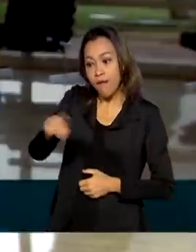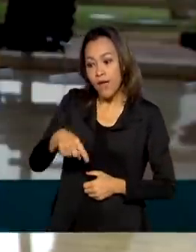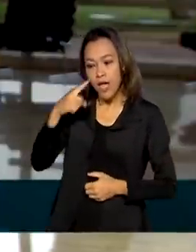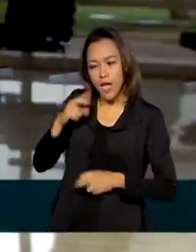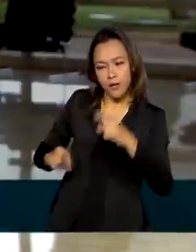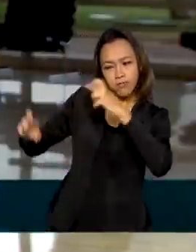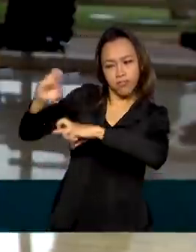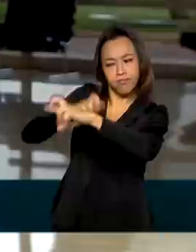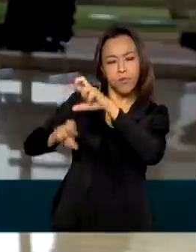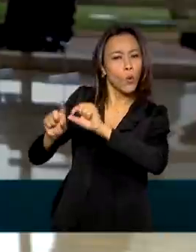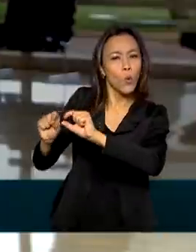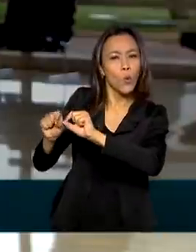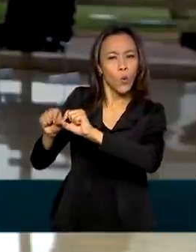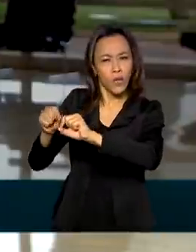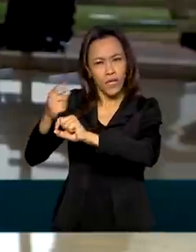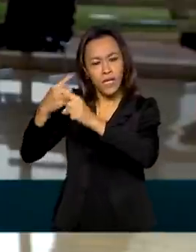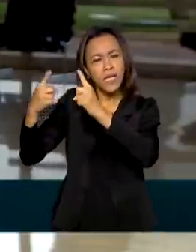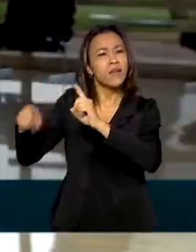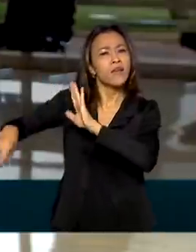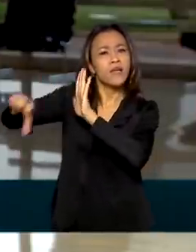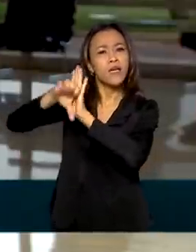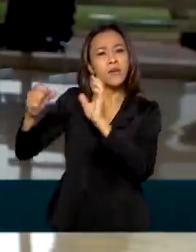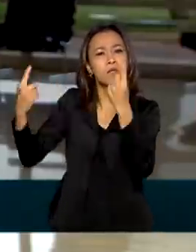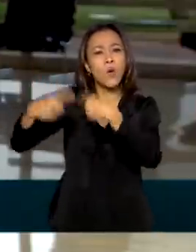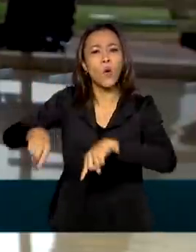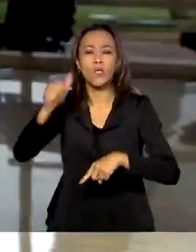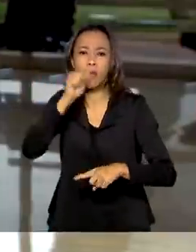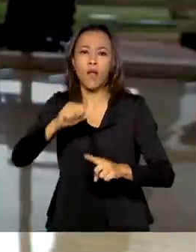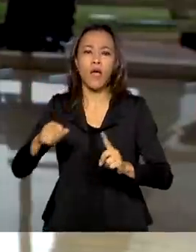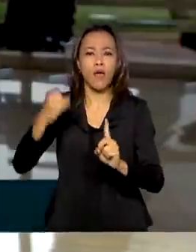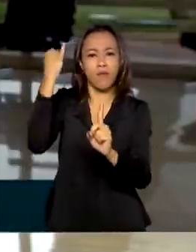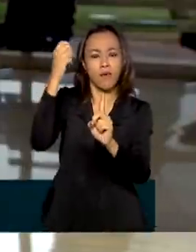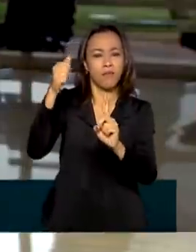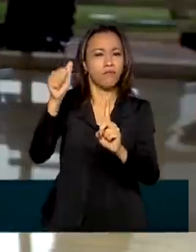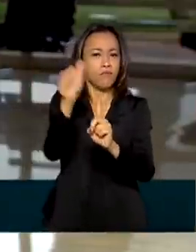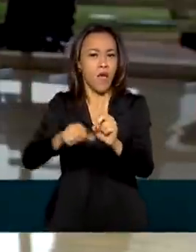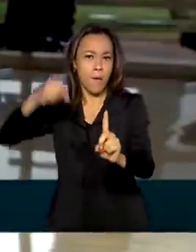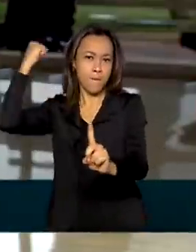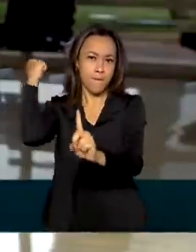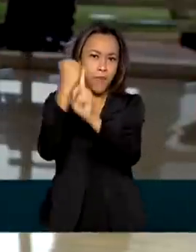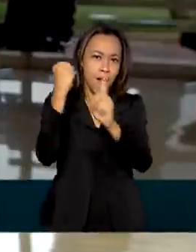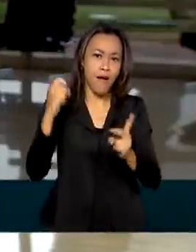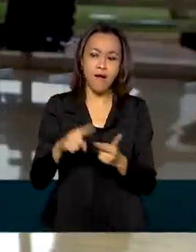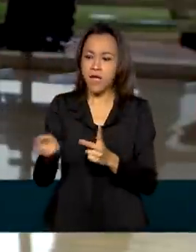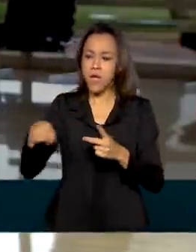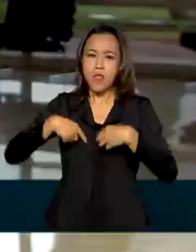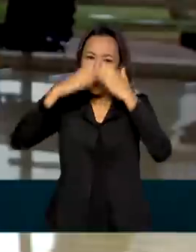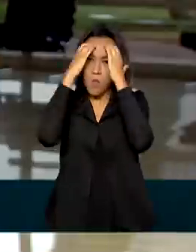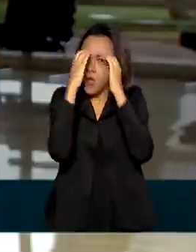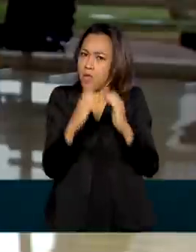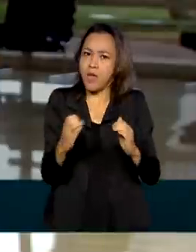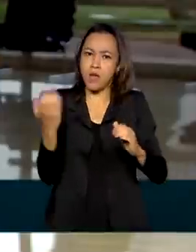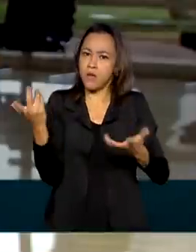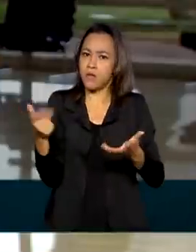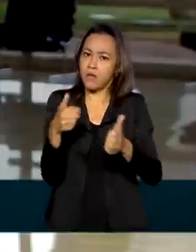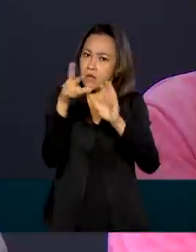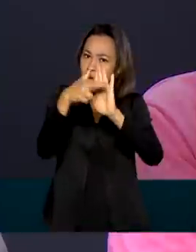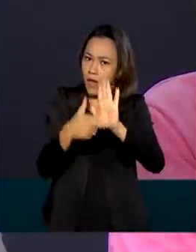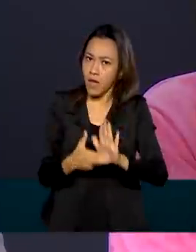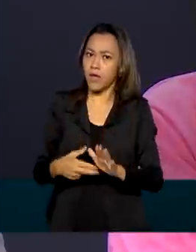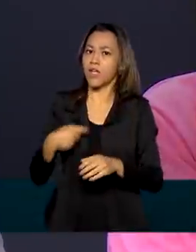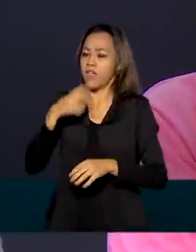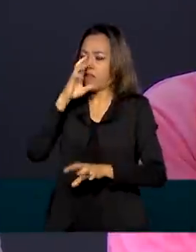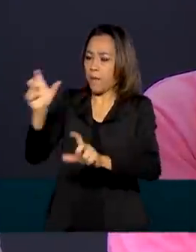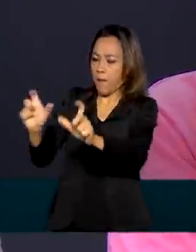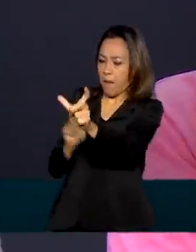contra a mulher como tentativas de feminicídio, lesão corporal, descumprimento de medidas protetivas, estupro e importunação.